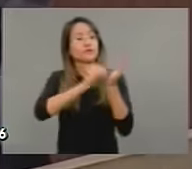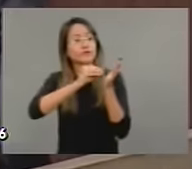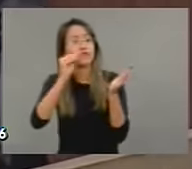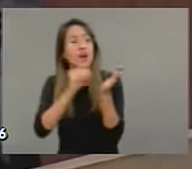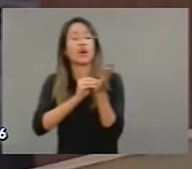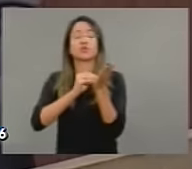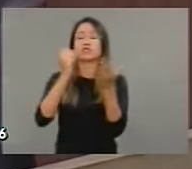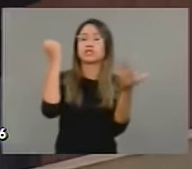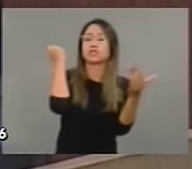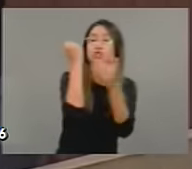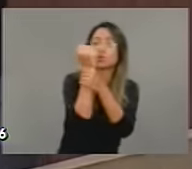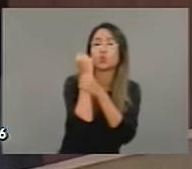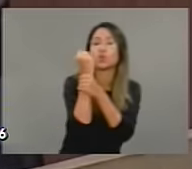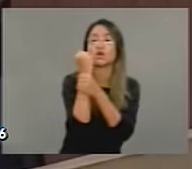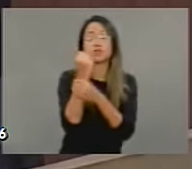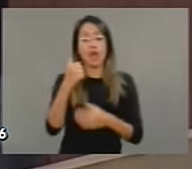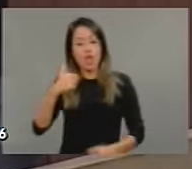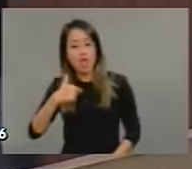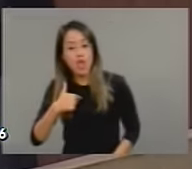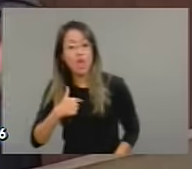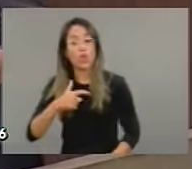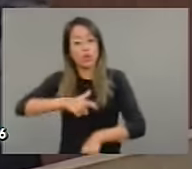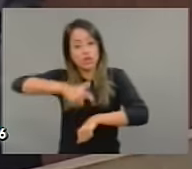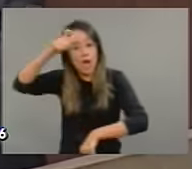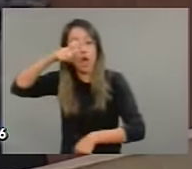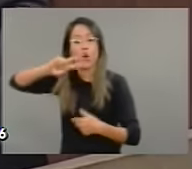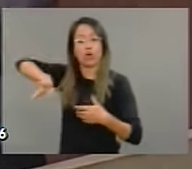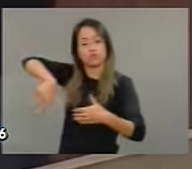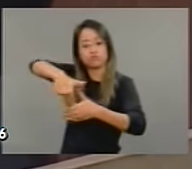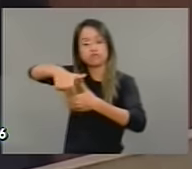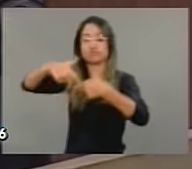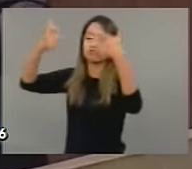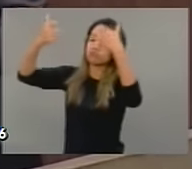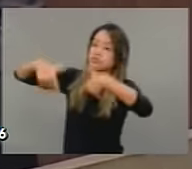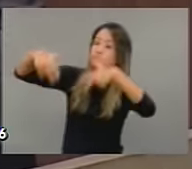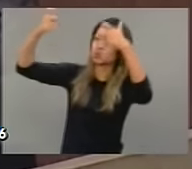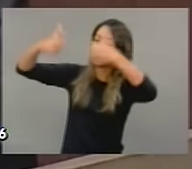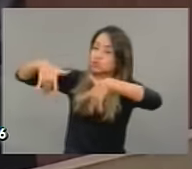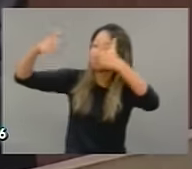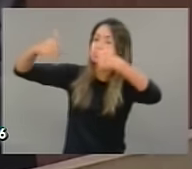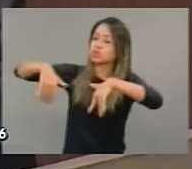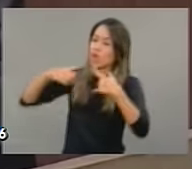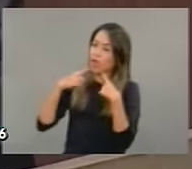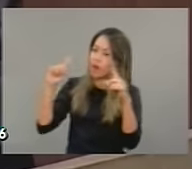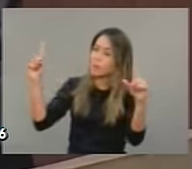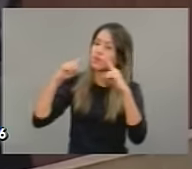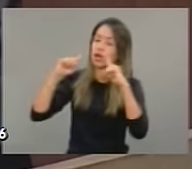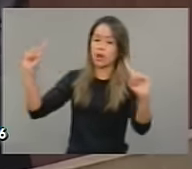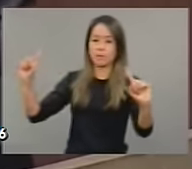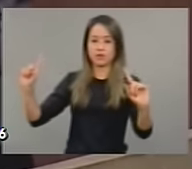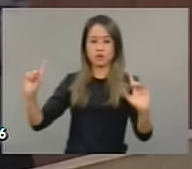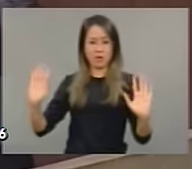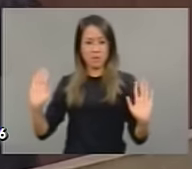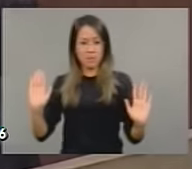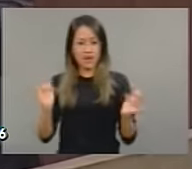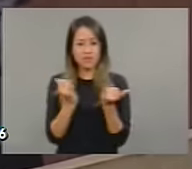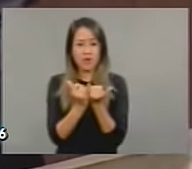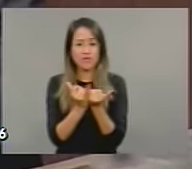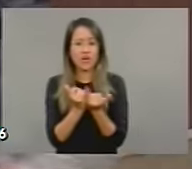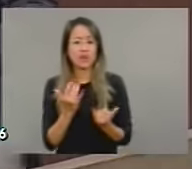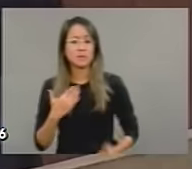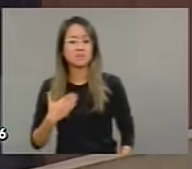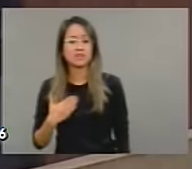trabalhadores e trabalhadoras. Eu cobrava, como continuo a cobrar, a rigorosa